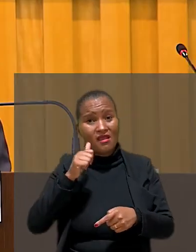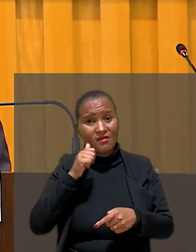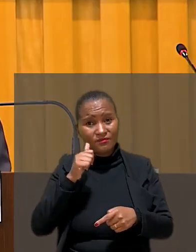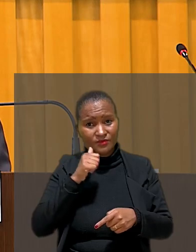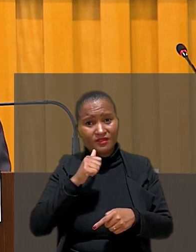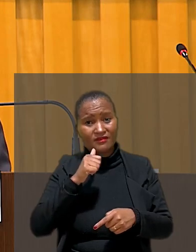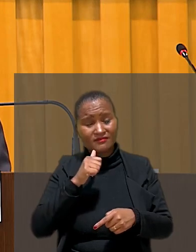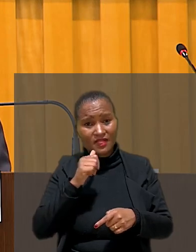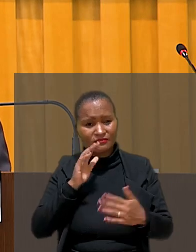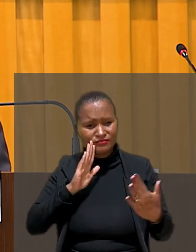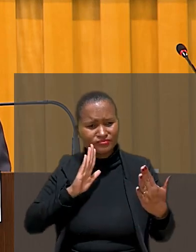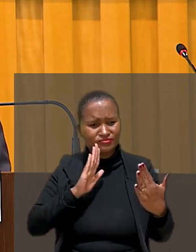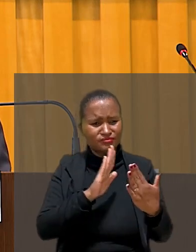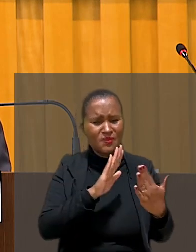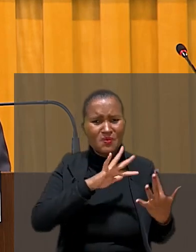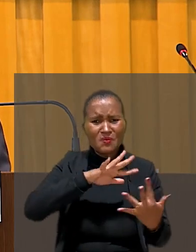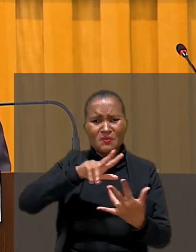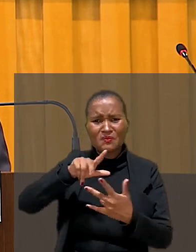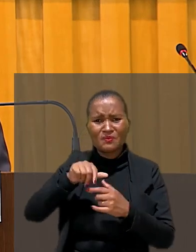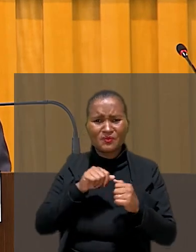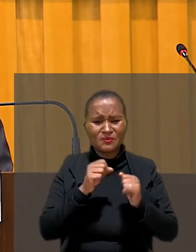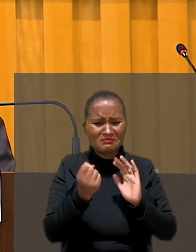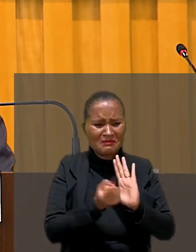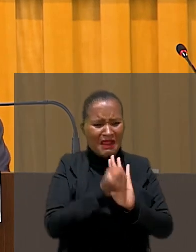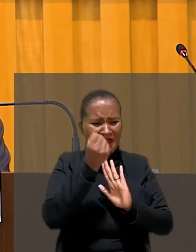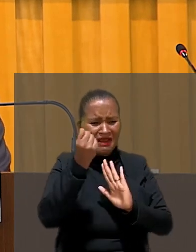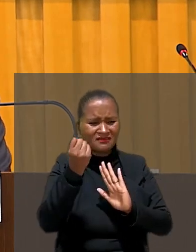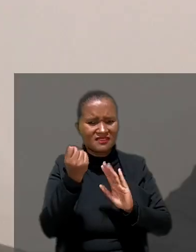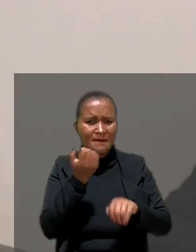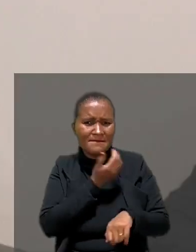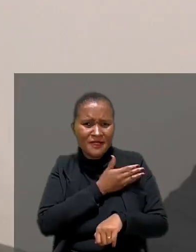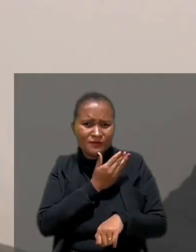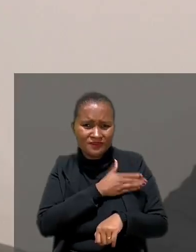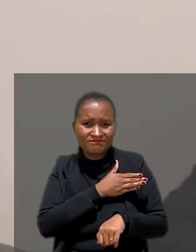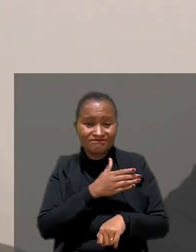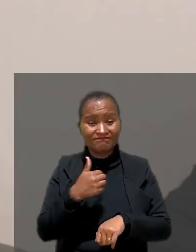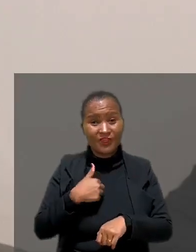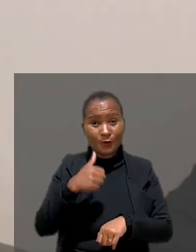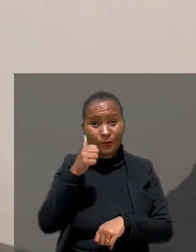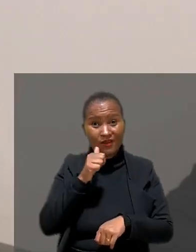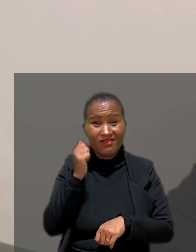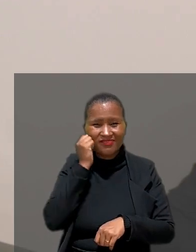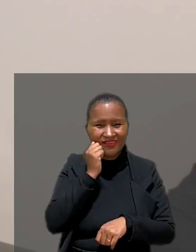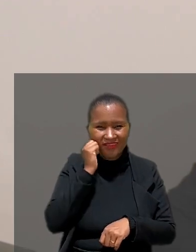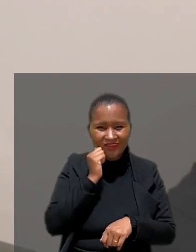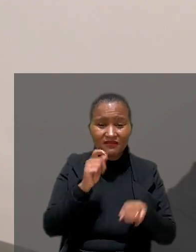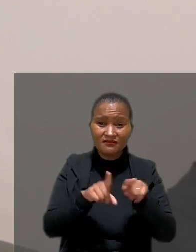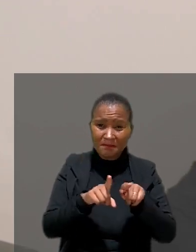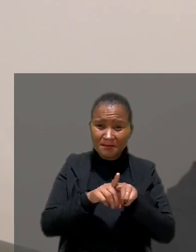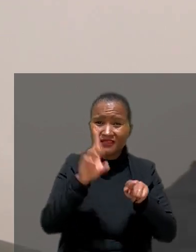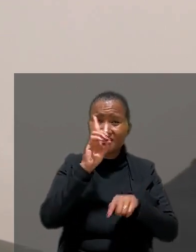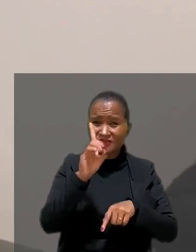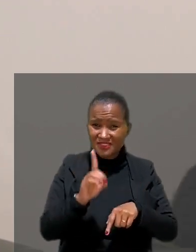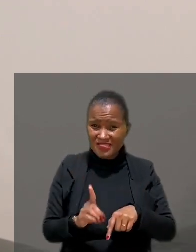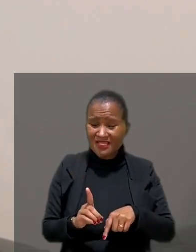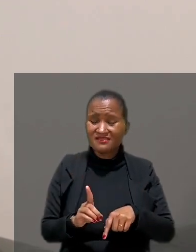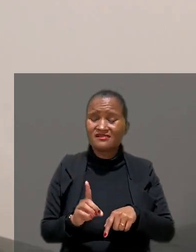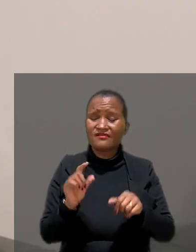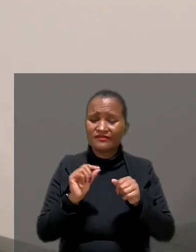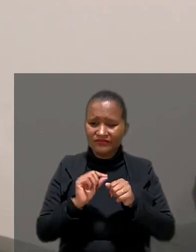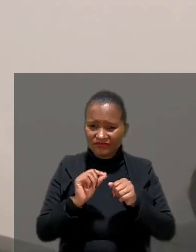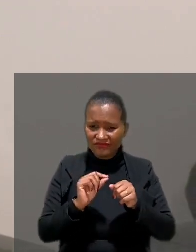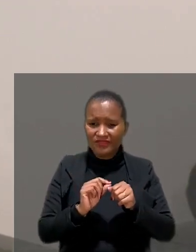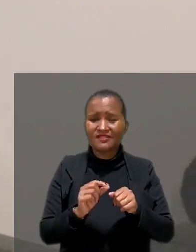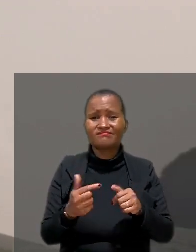deparasse com um mundo de estigmas e preconceitos. O fato de ser uma mulher negra com deficiência, isso sim, me